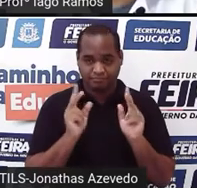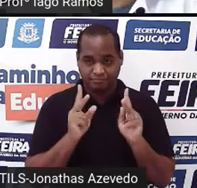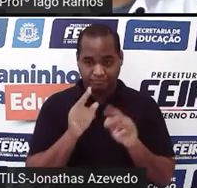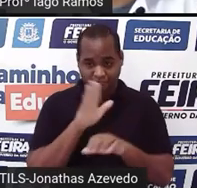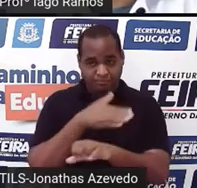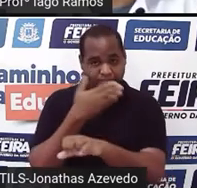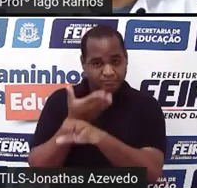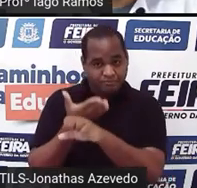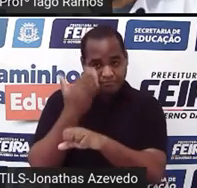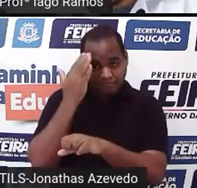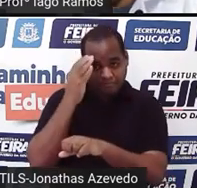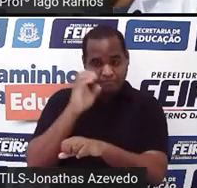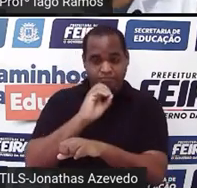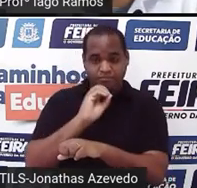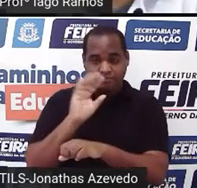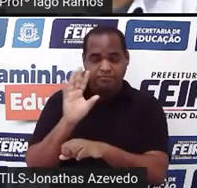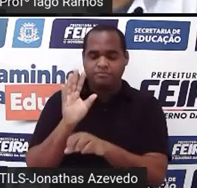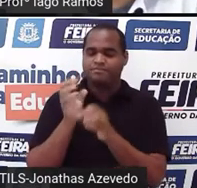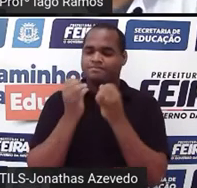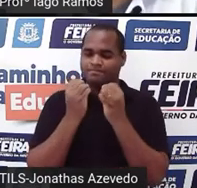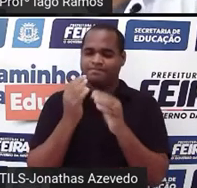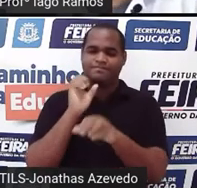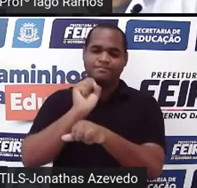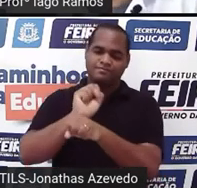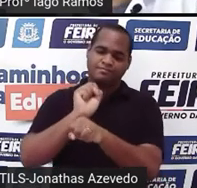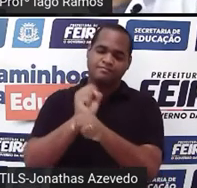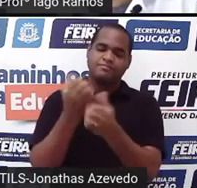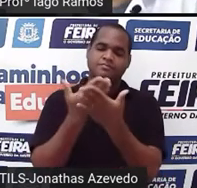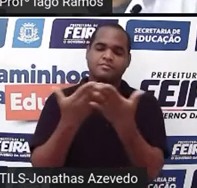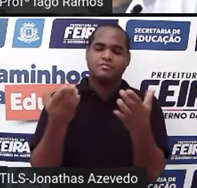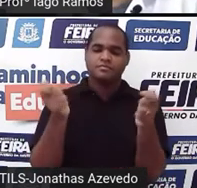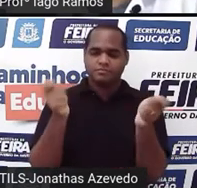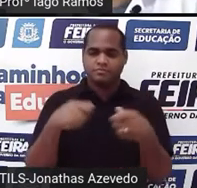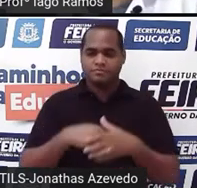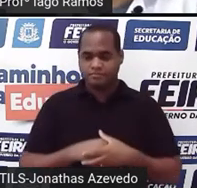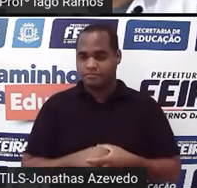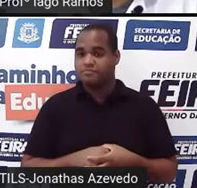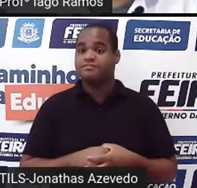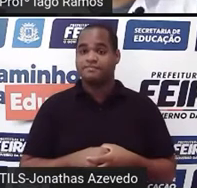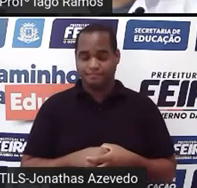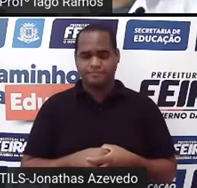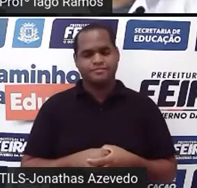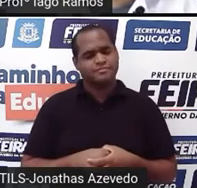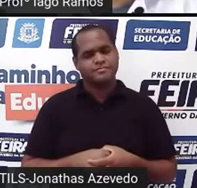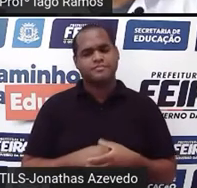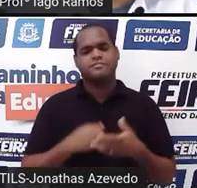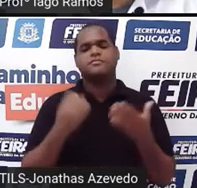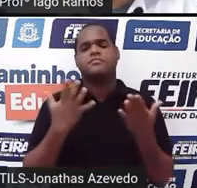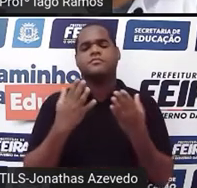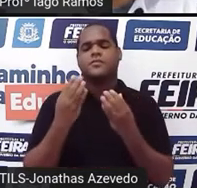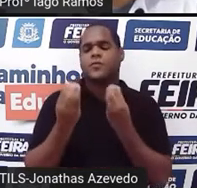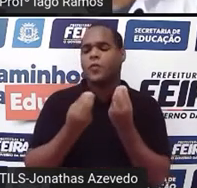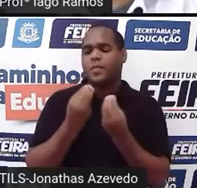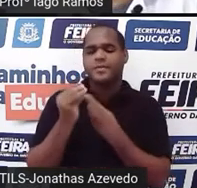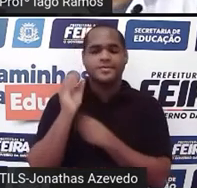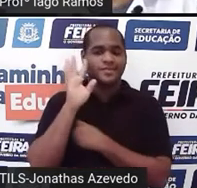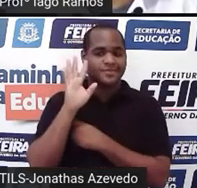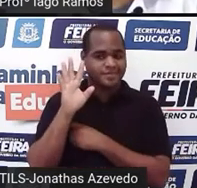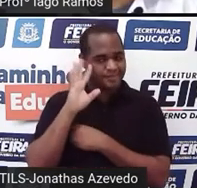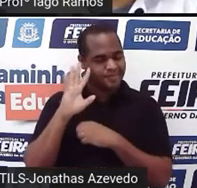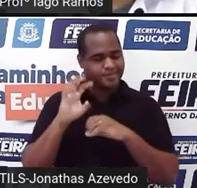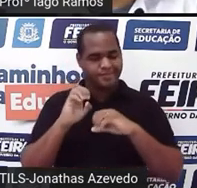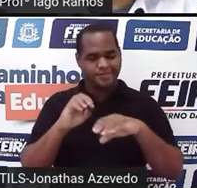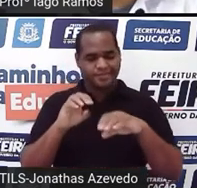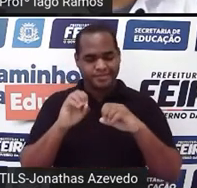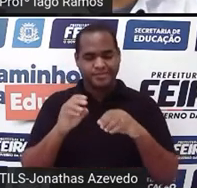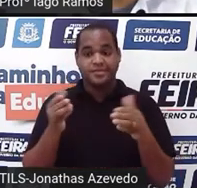tranquilão? Bom, espero que sim. Certo? Então, é isso aí. E aí, a gente faz aquela pausazinha na aula. E